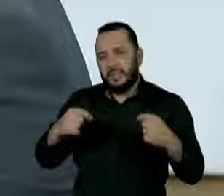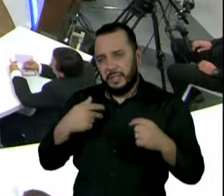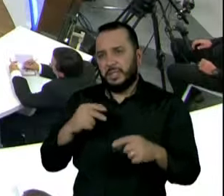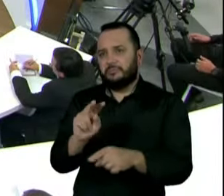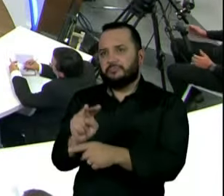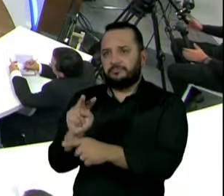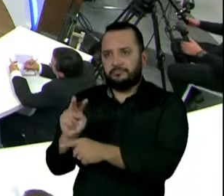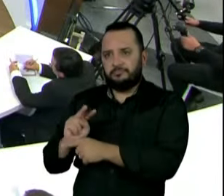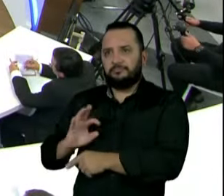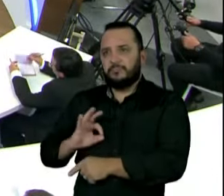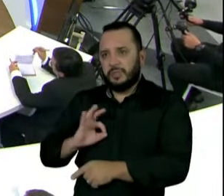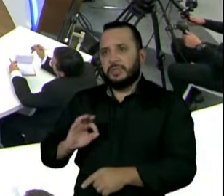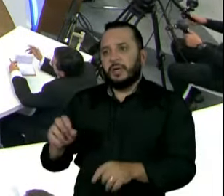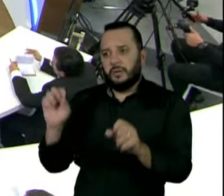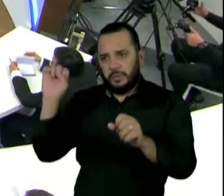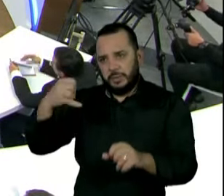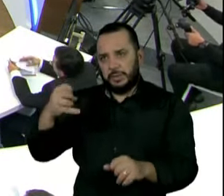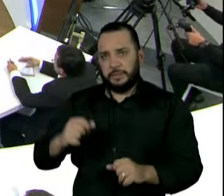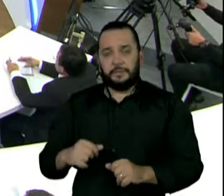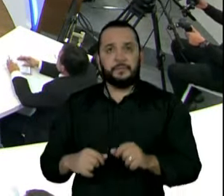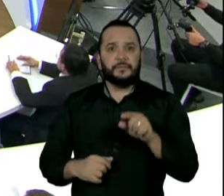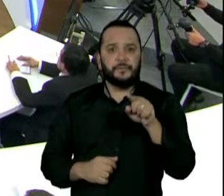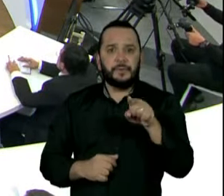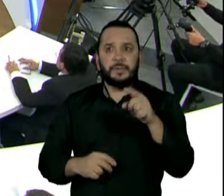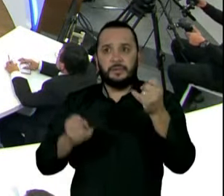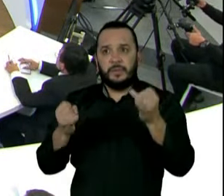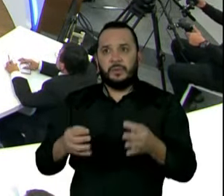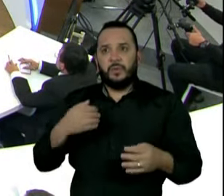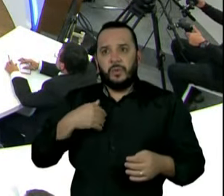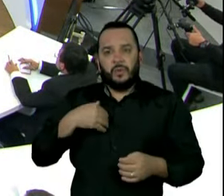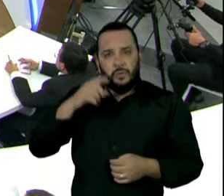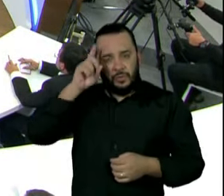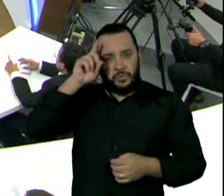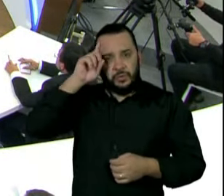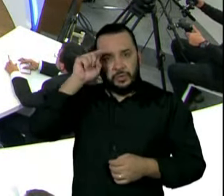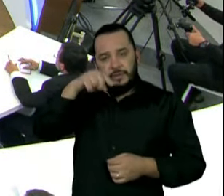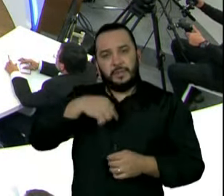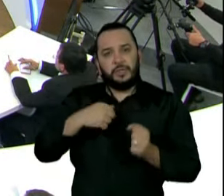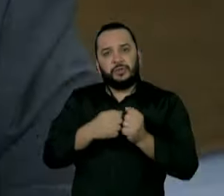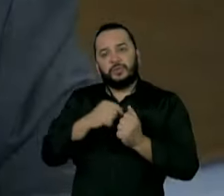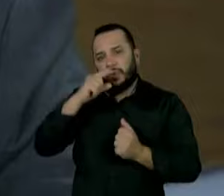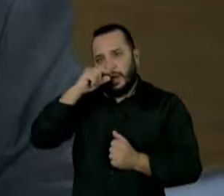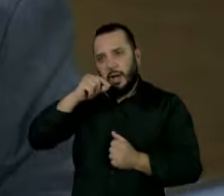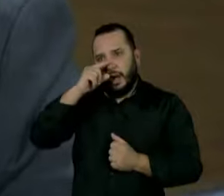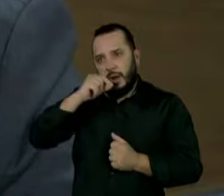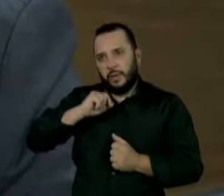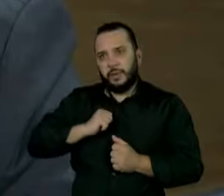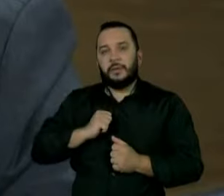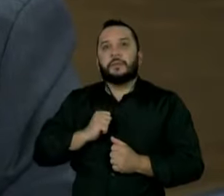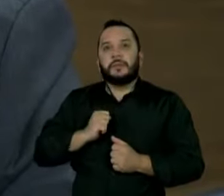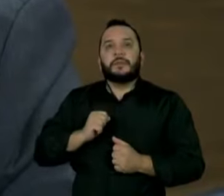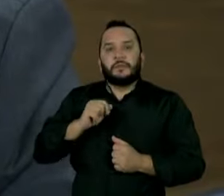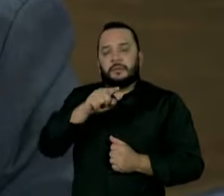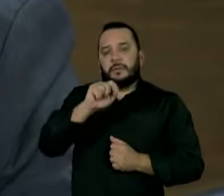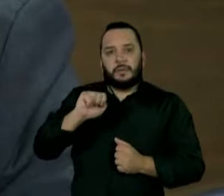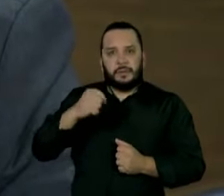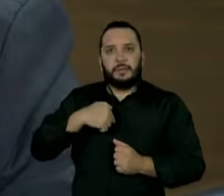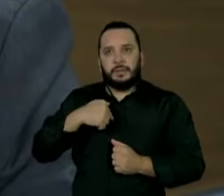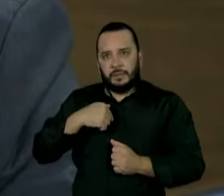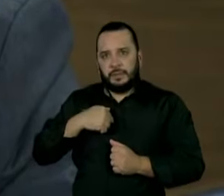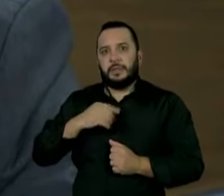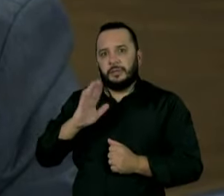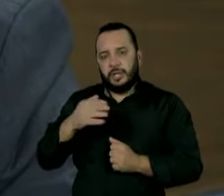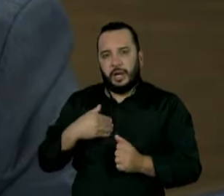Governador, o senhor falou aqui que tem convivido diariamente com o Alckmin, lá na sede do PSB aqui de São Paulo. O senhor foi um dos articuladores da